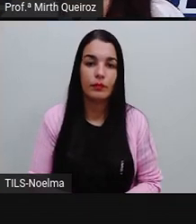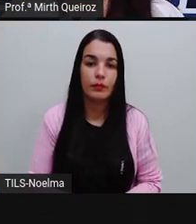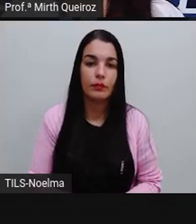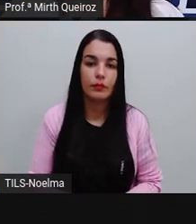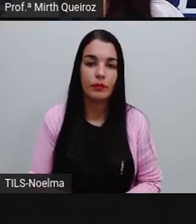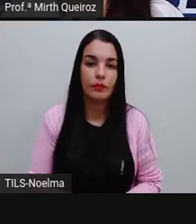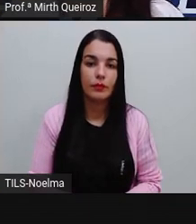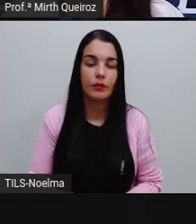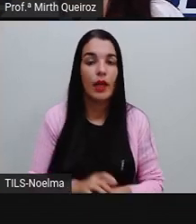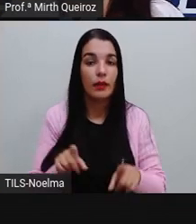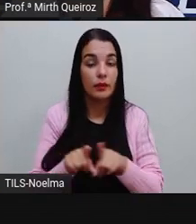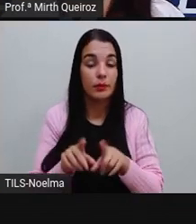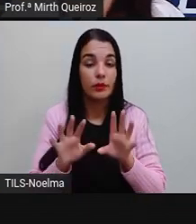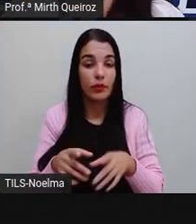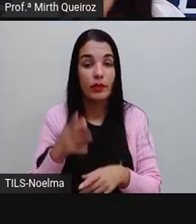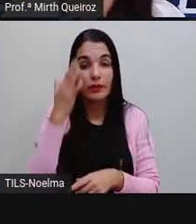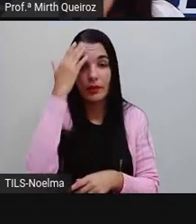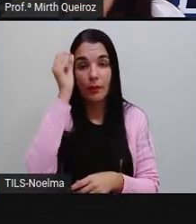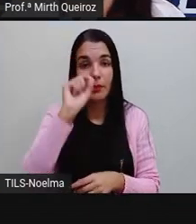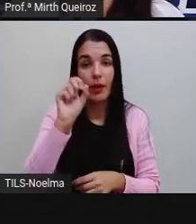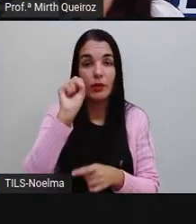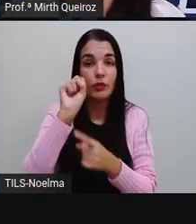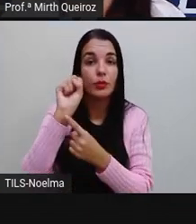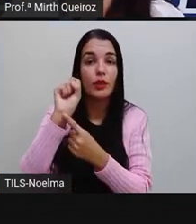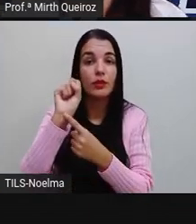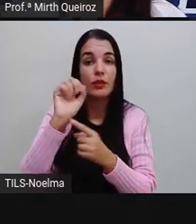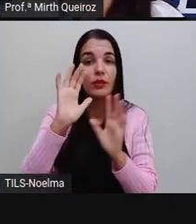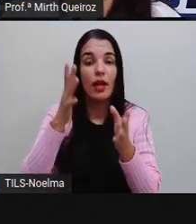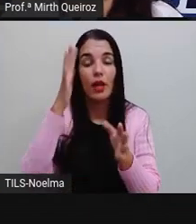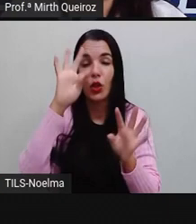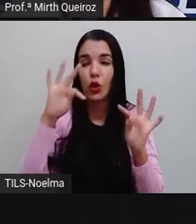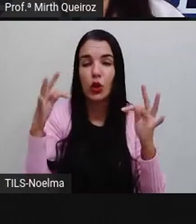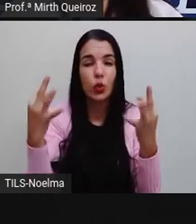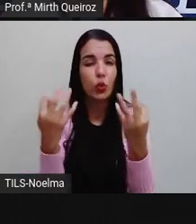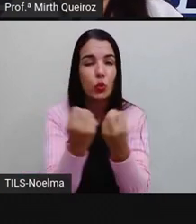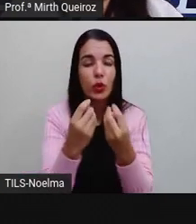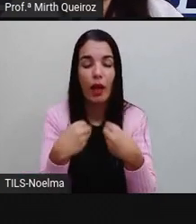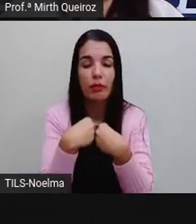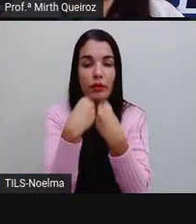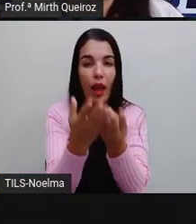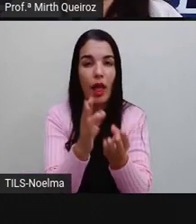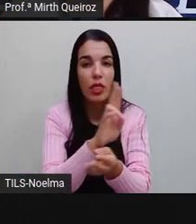nós também já sabemos o que é. Substantivo é tudo aquilo que dá nome aos seres.